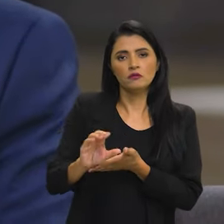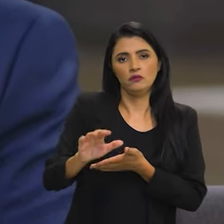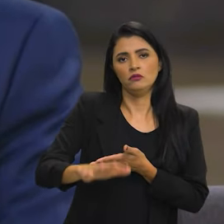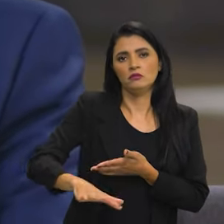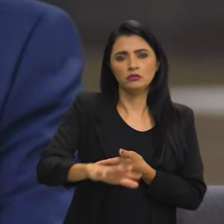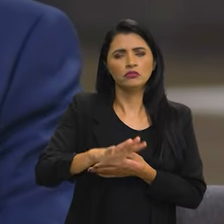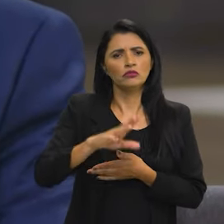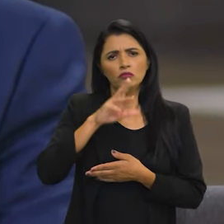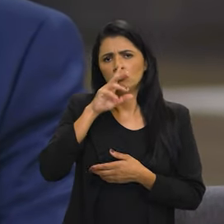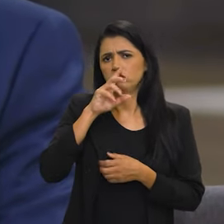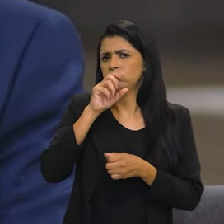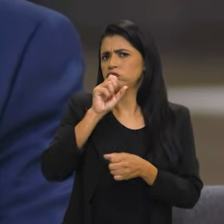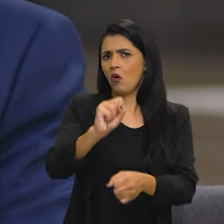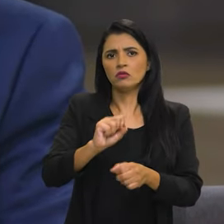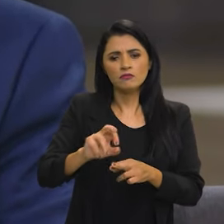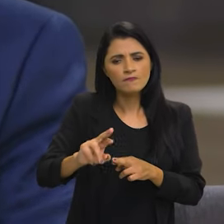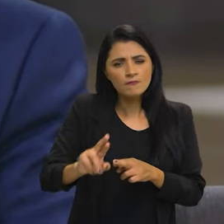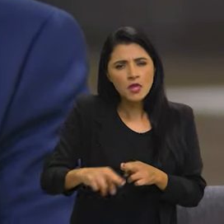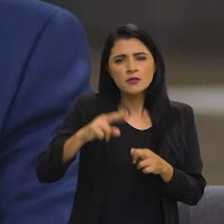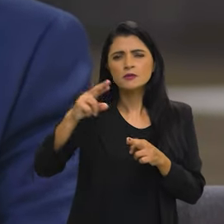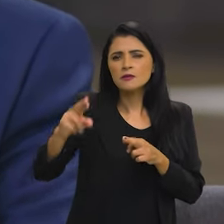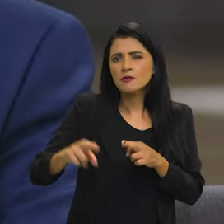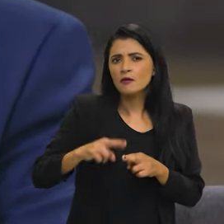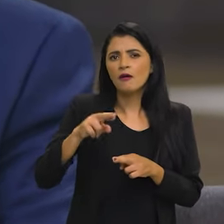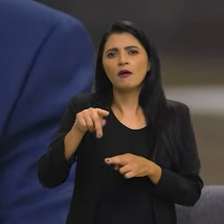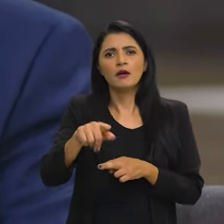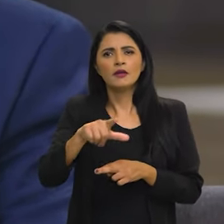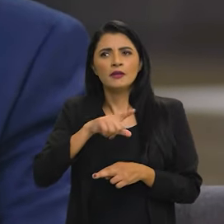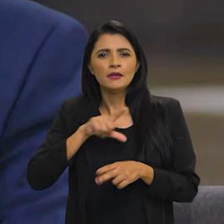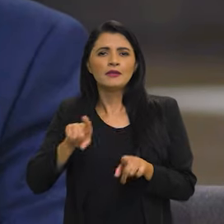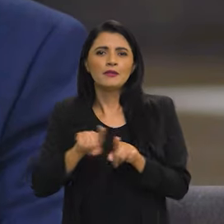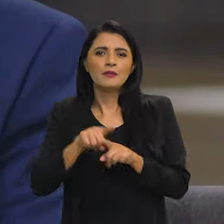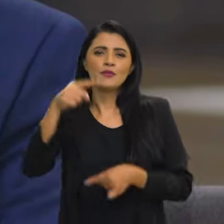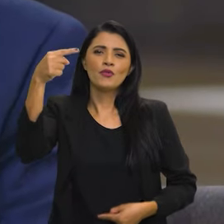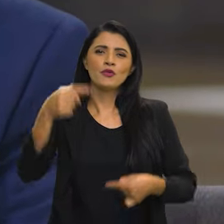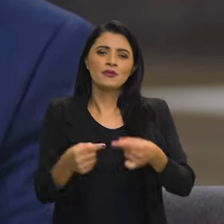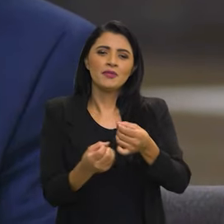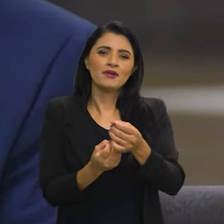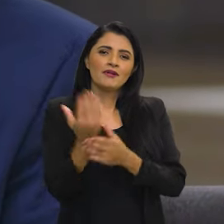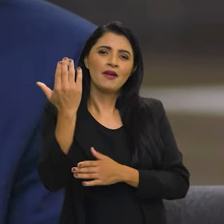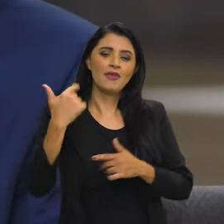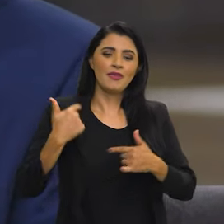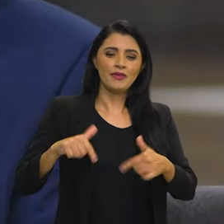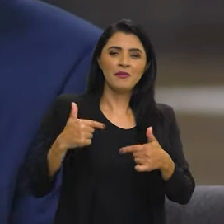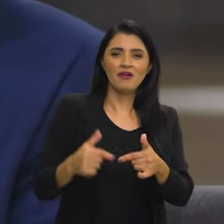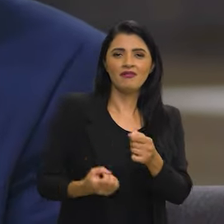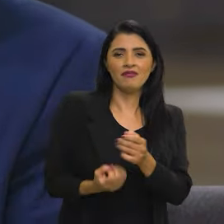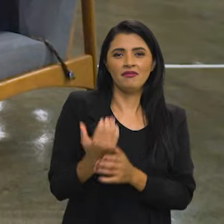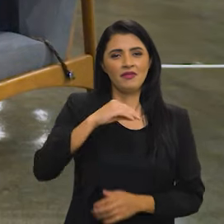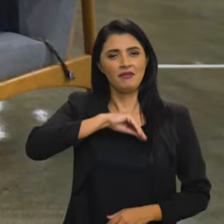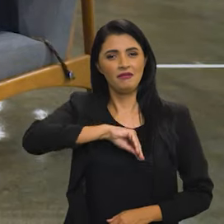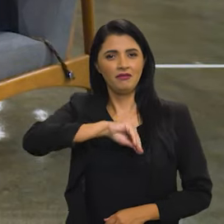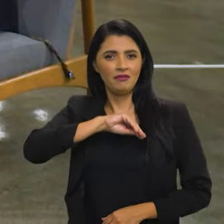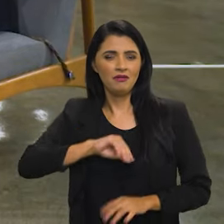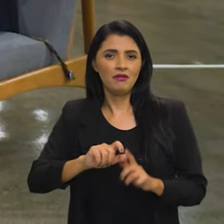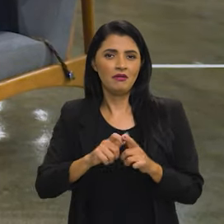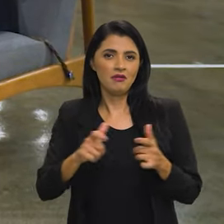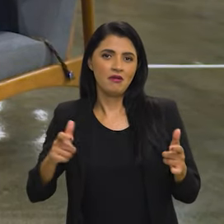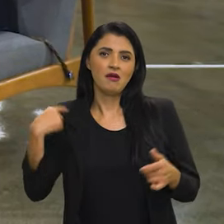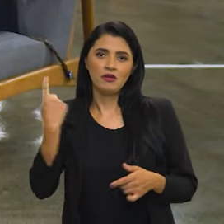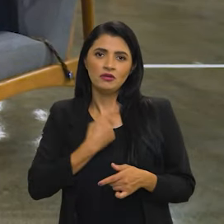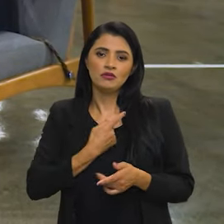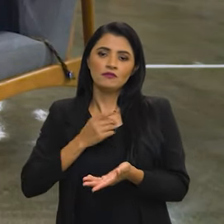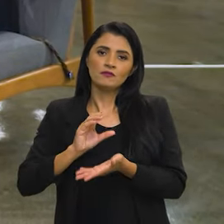investimos muito forte em reciclagem e muito forte em uma política de geração de emprego e renda. Portanto,